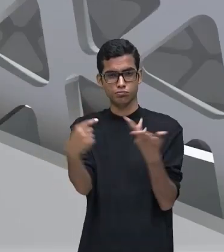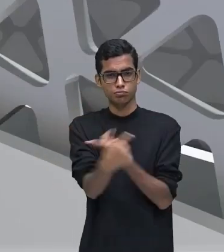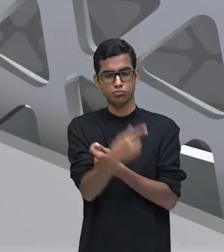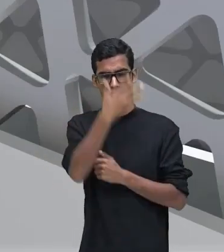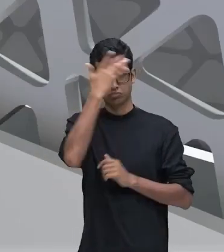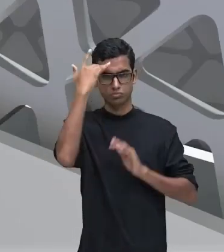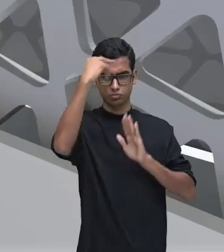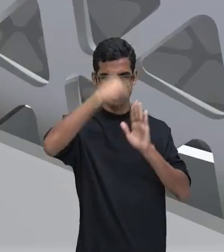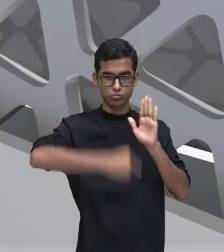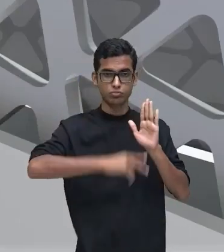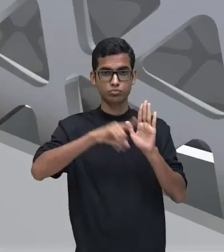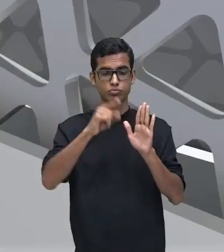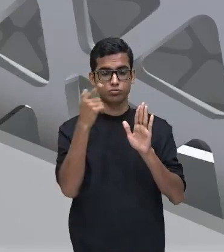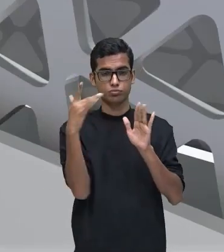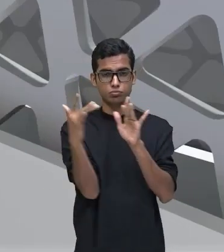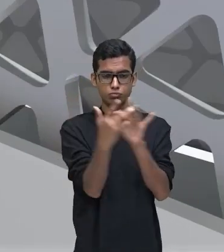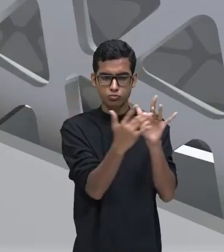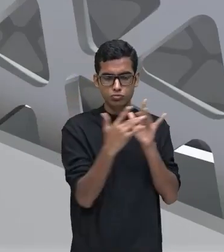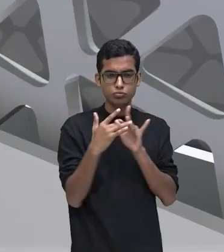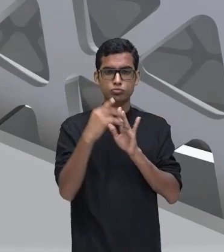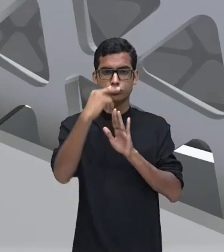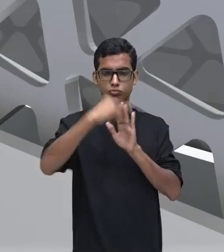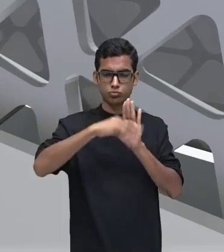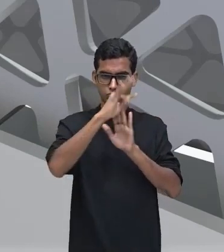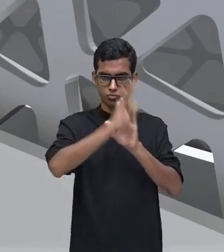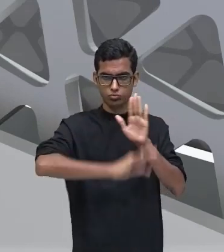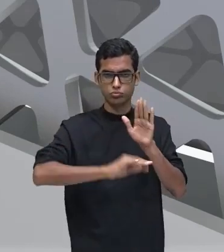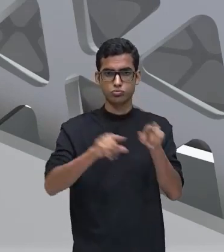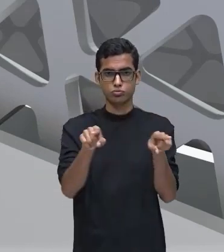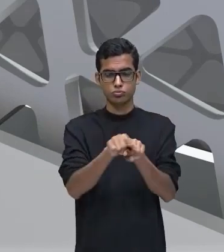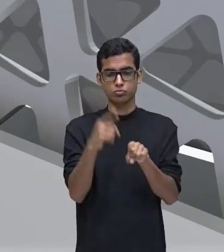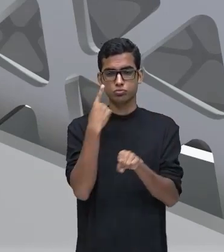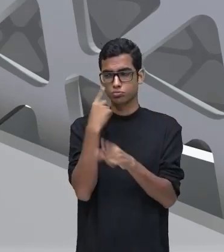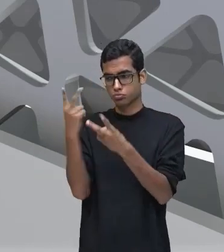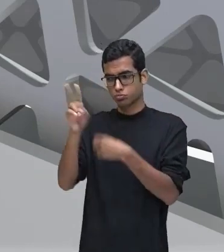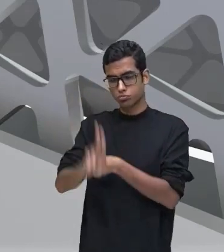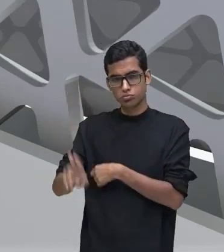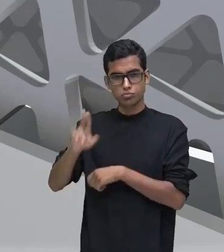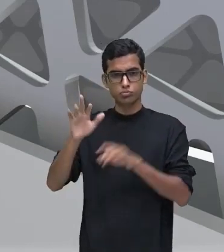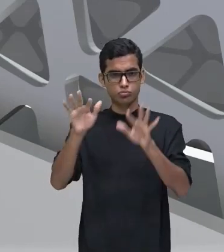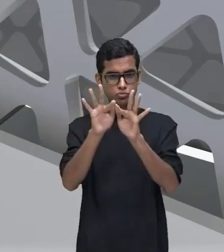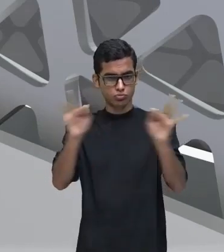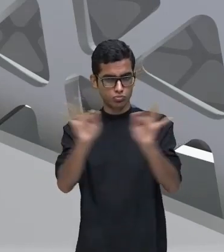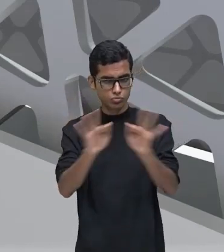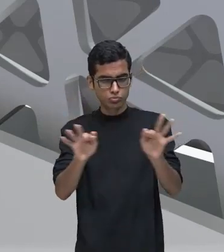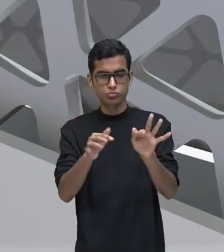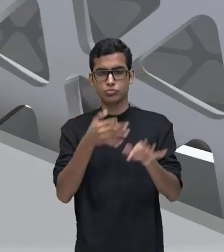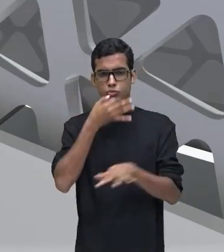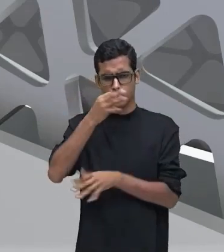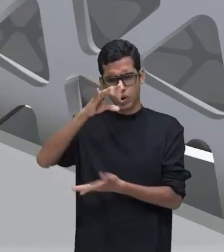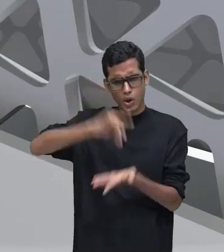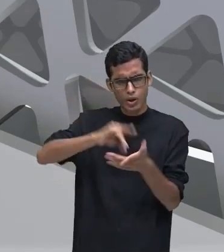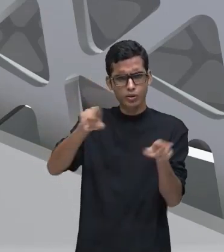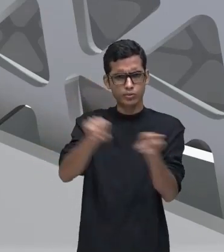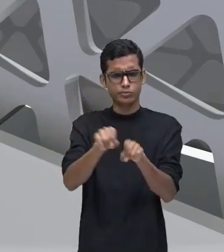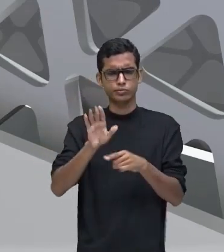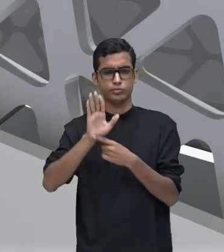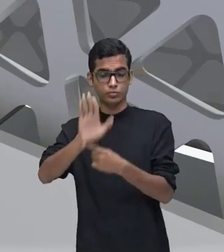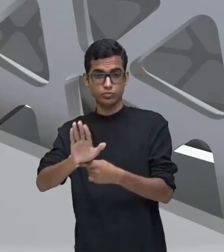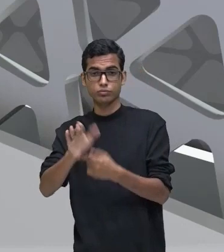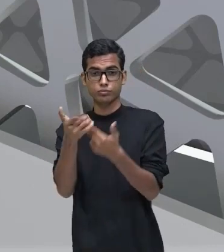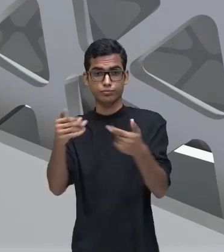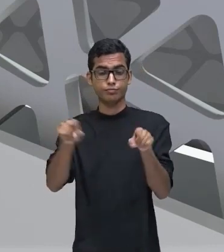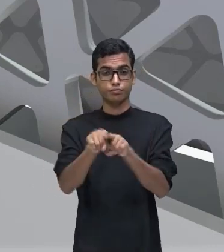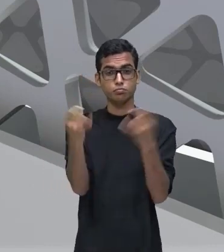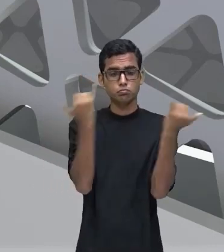leitores, às pessoas que têm contato com esse texto. Percebam que ele utilizou frases afirmativas, certas declarativas, trazendo